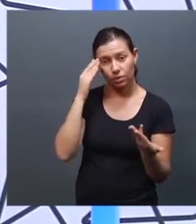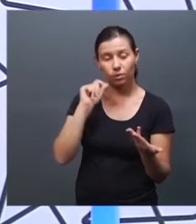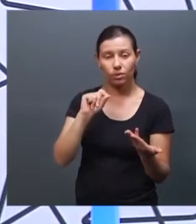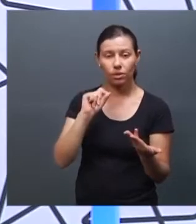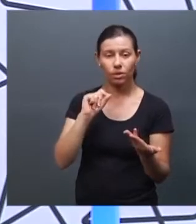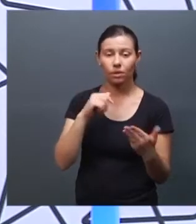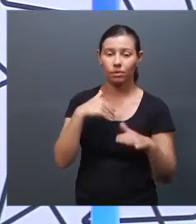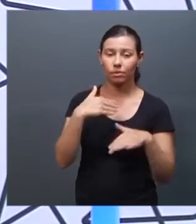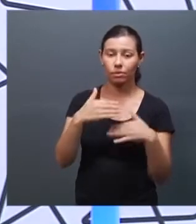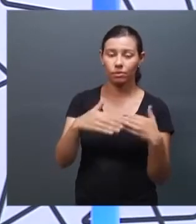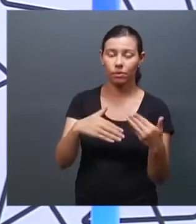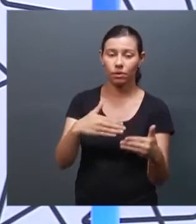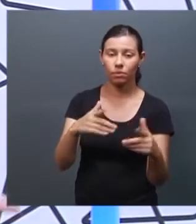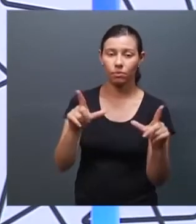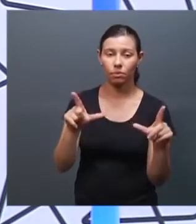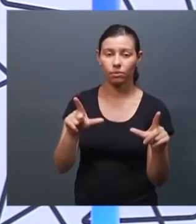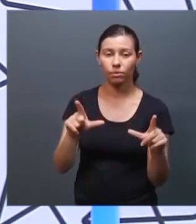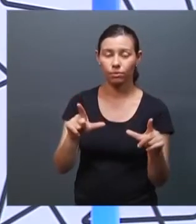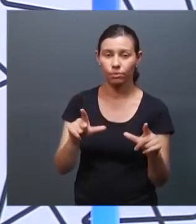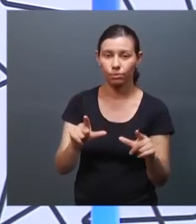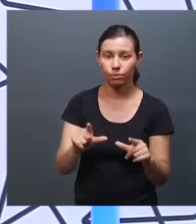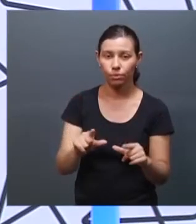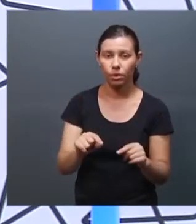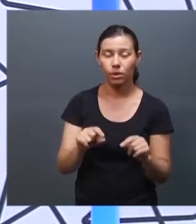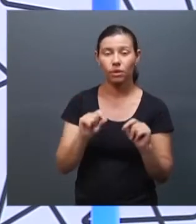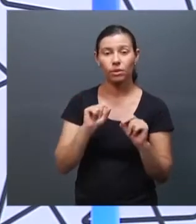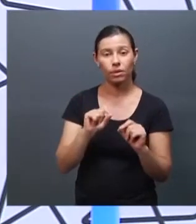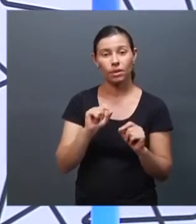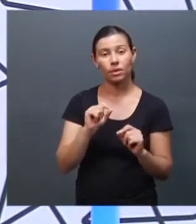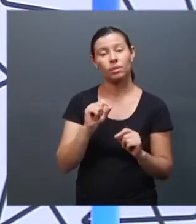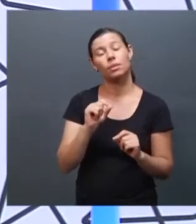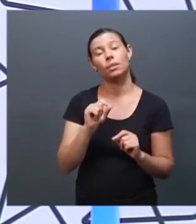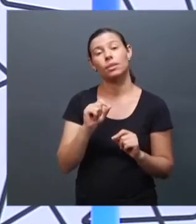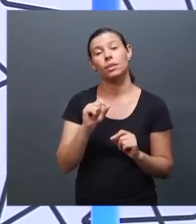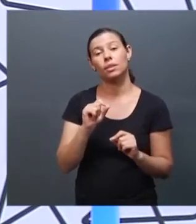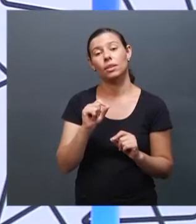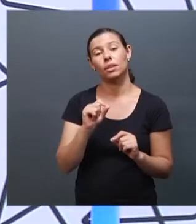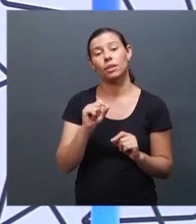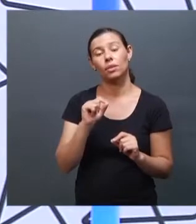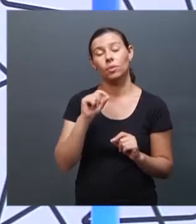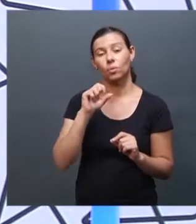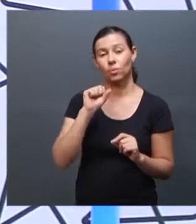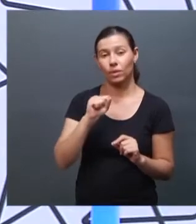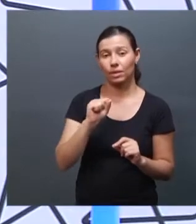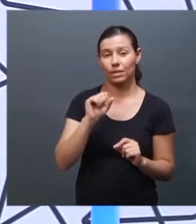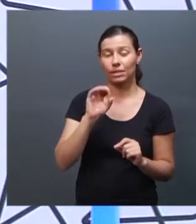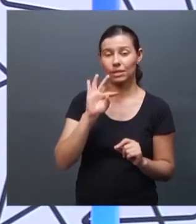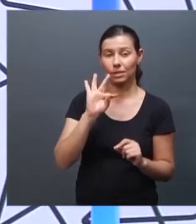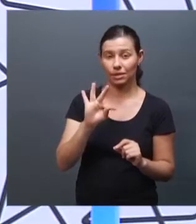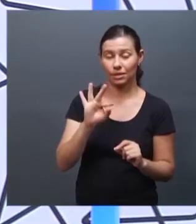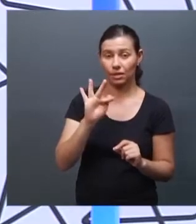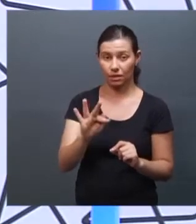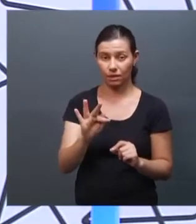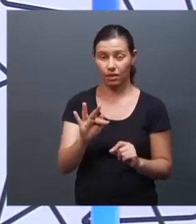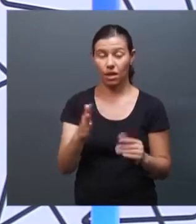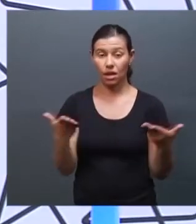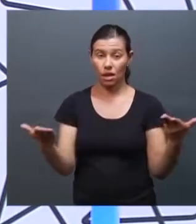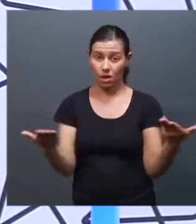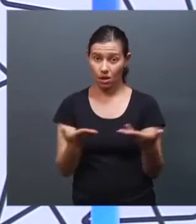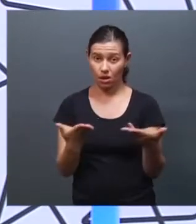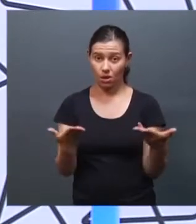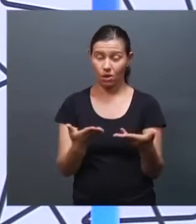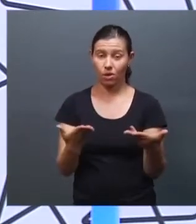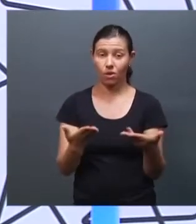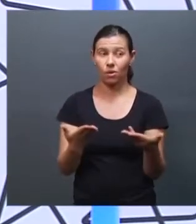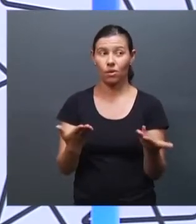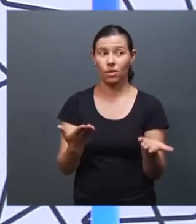perder essa força mais uma vez por ação do STF porque quando o STF reconhece agora no ano